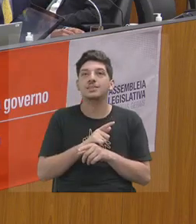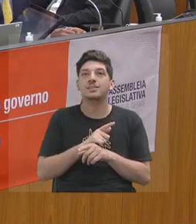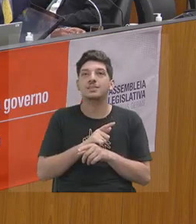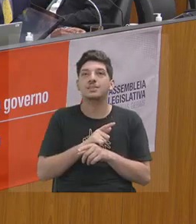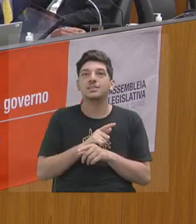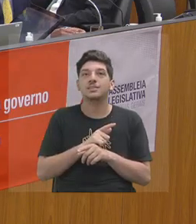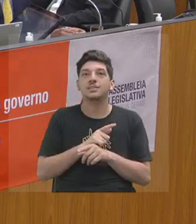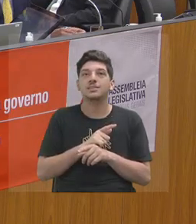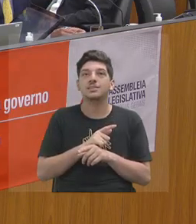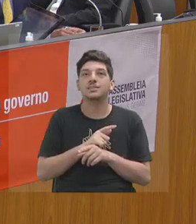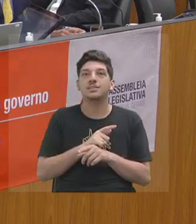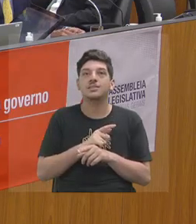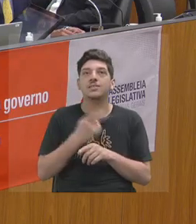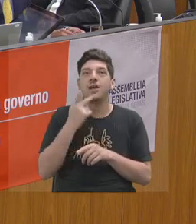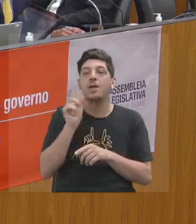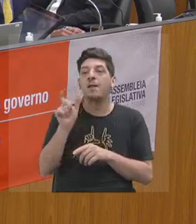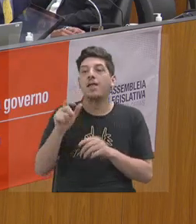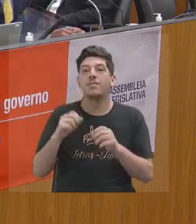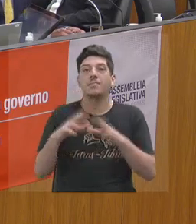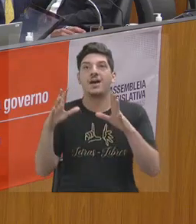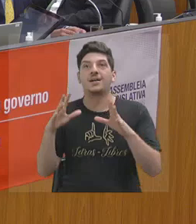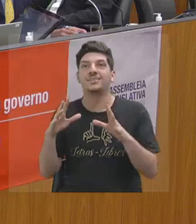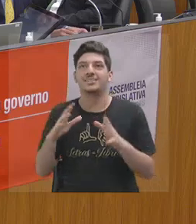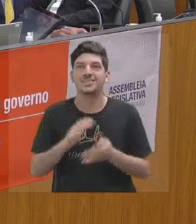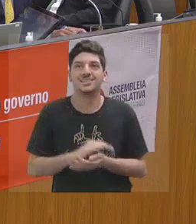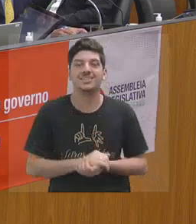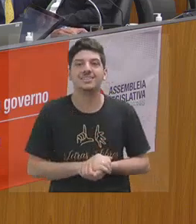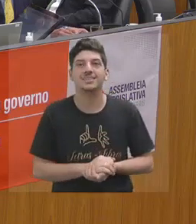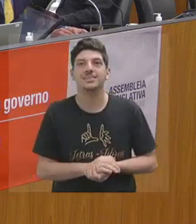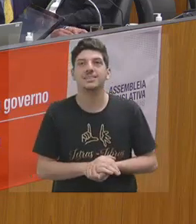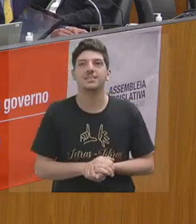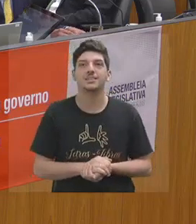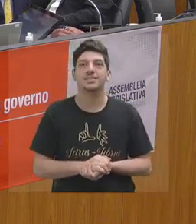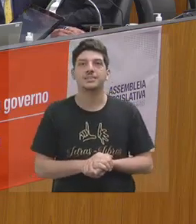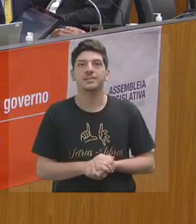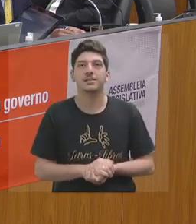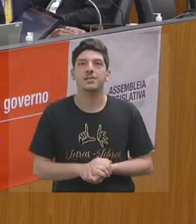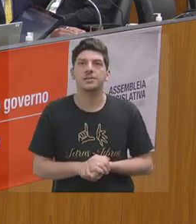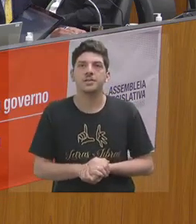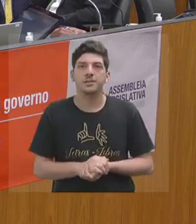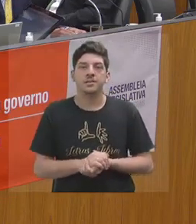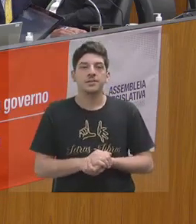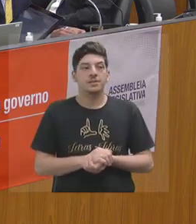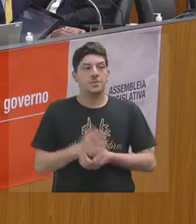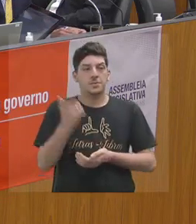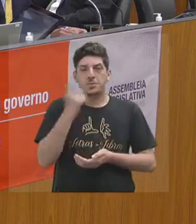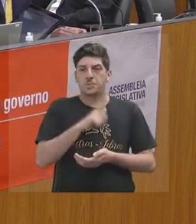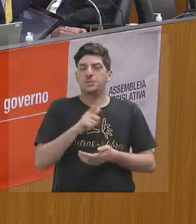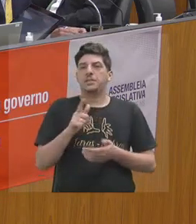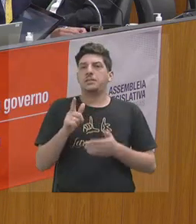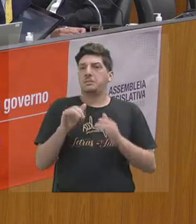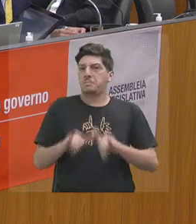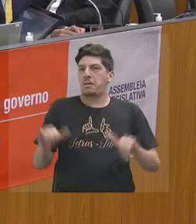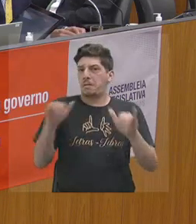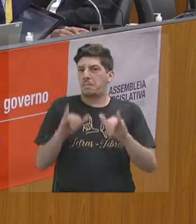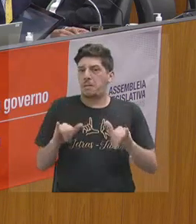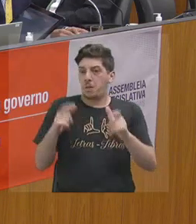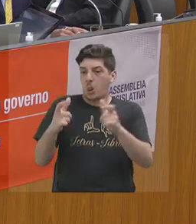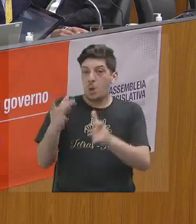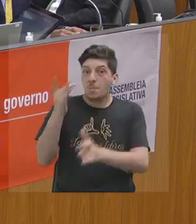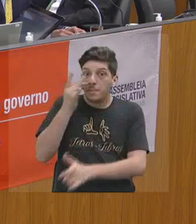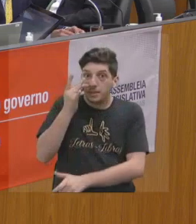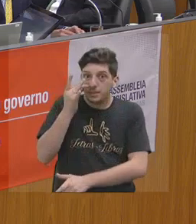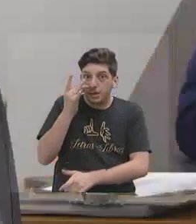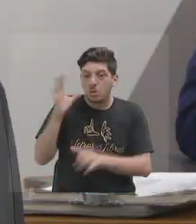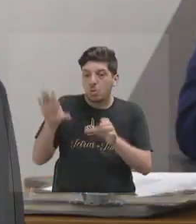Falou a palavra mágica da Lúdia. E fazer a cobertura em loco, ou em loco com a equipe